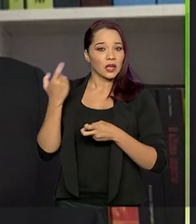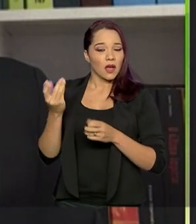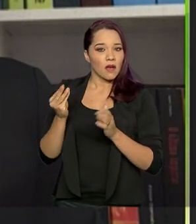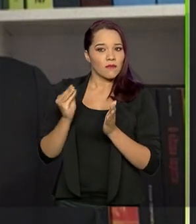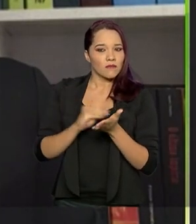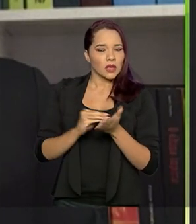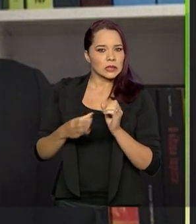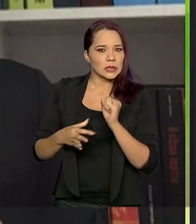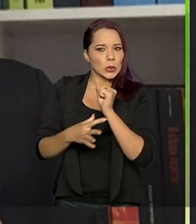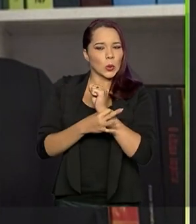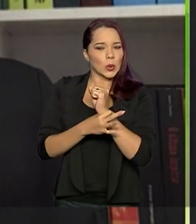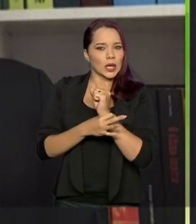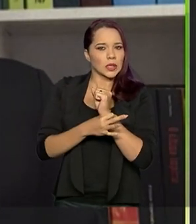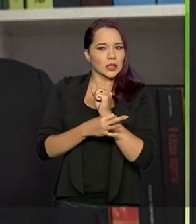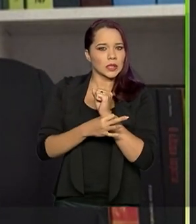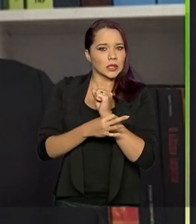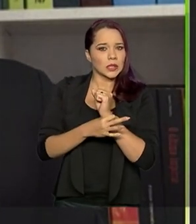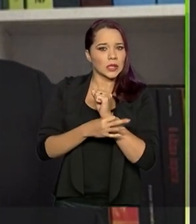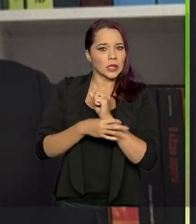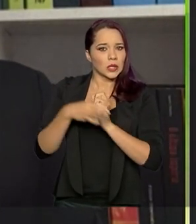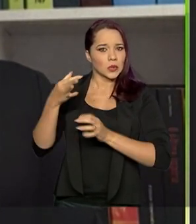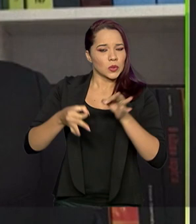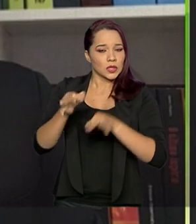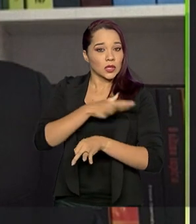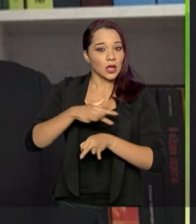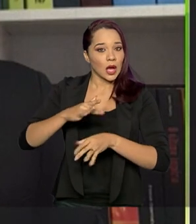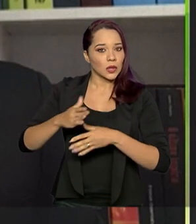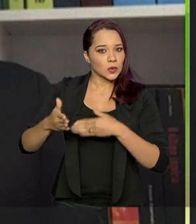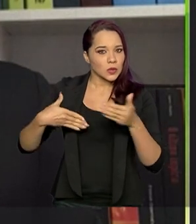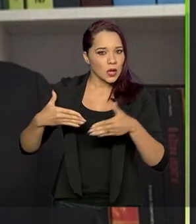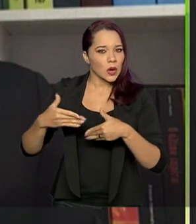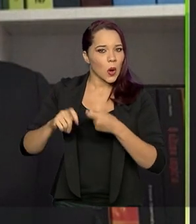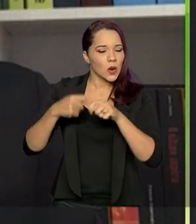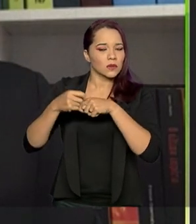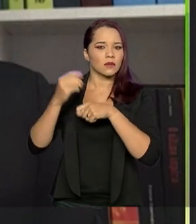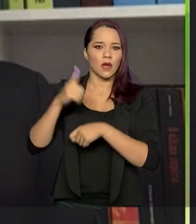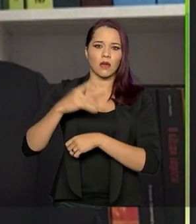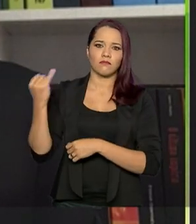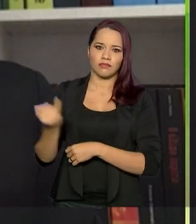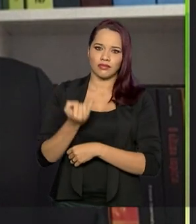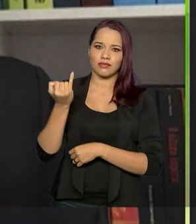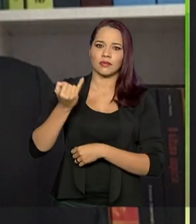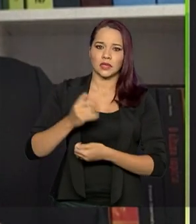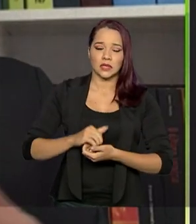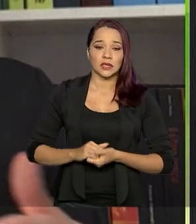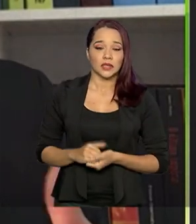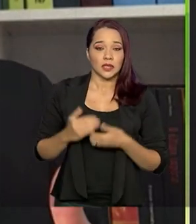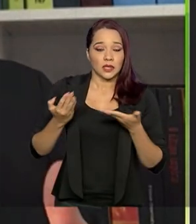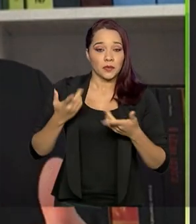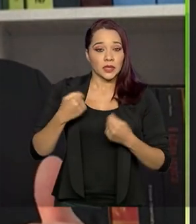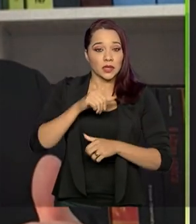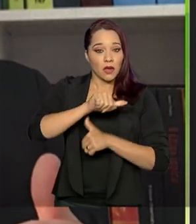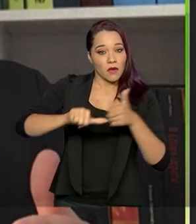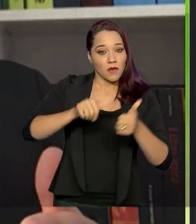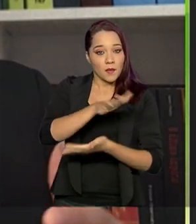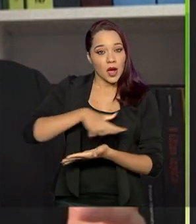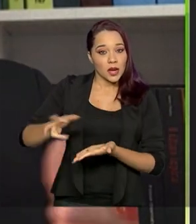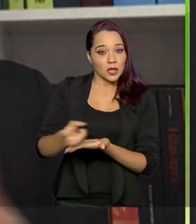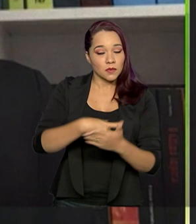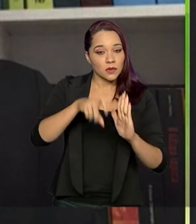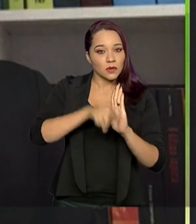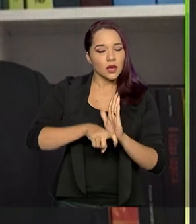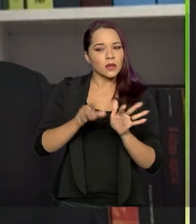jurídica nos negócios é muito grande. Então é importante que nós tenhamos uma reforma tributária que simplifique todo o processo,